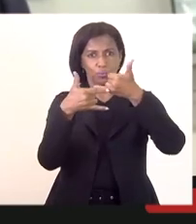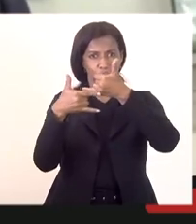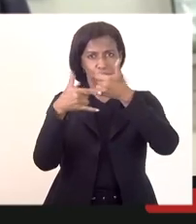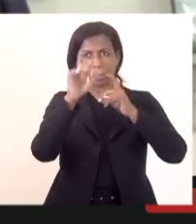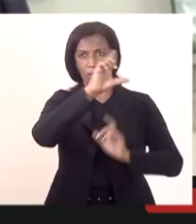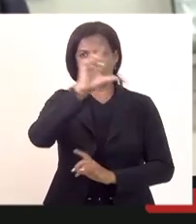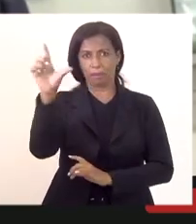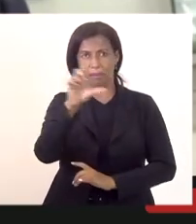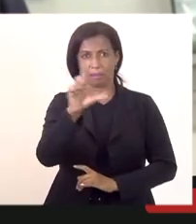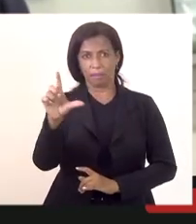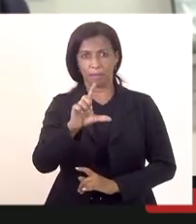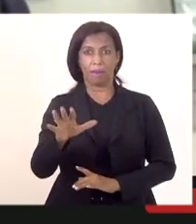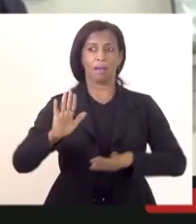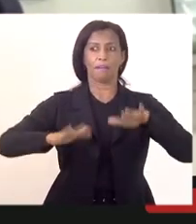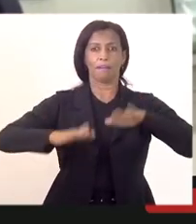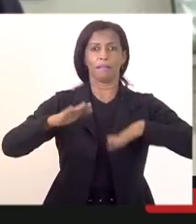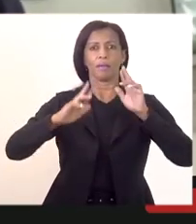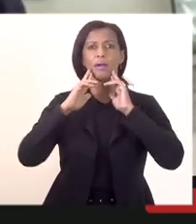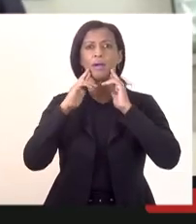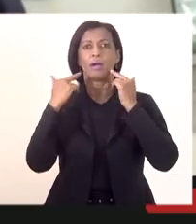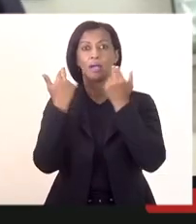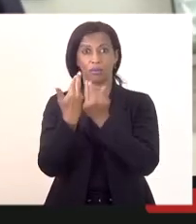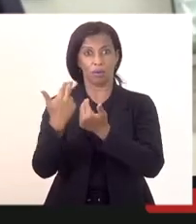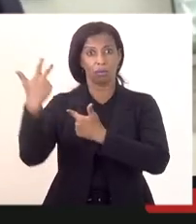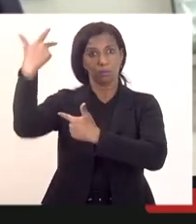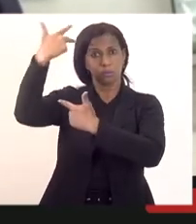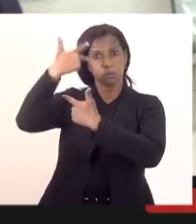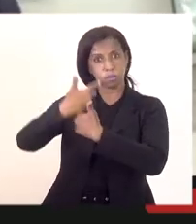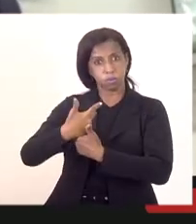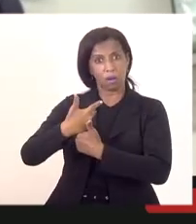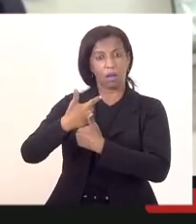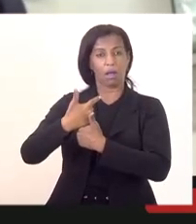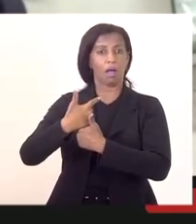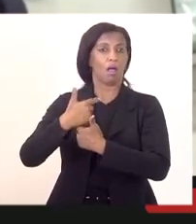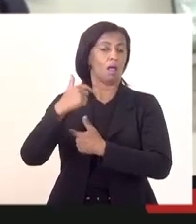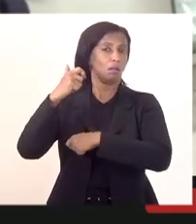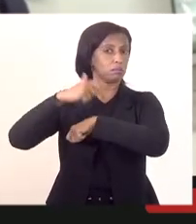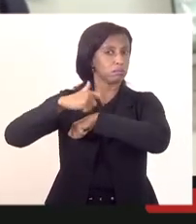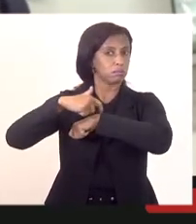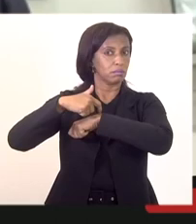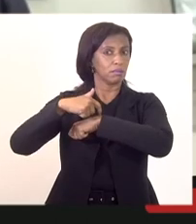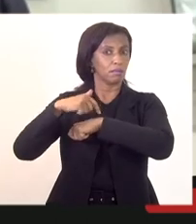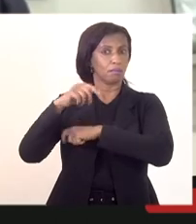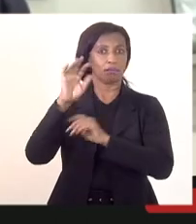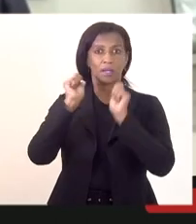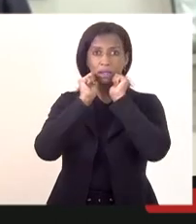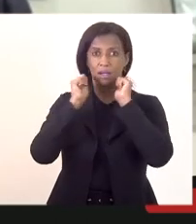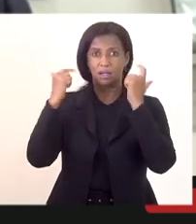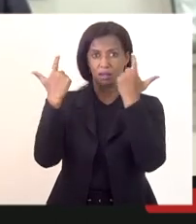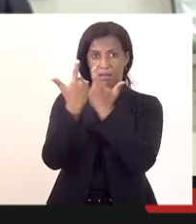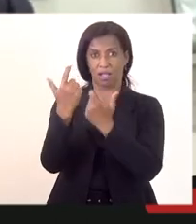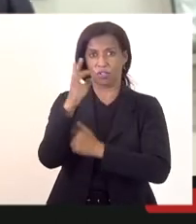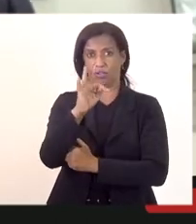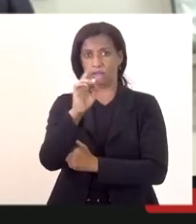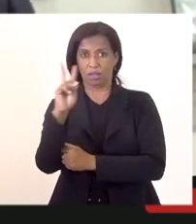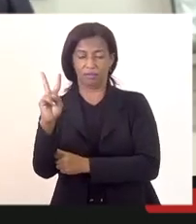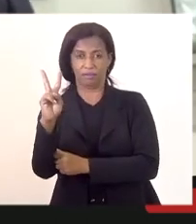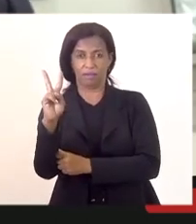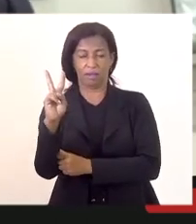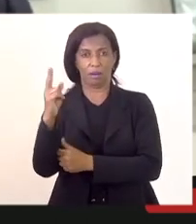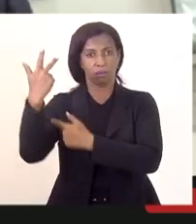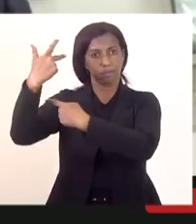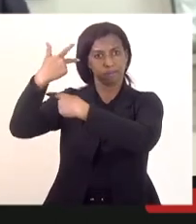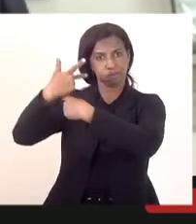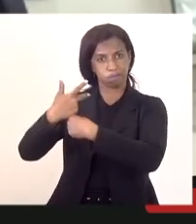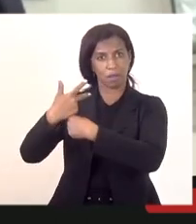a sessão esteja sendo transmitida ao vivo pela TV Alerj. E eu vou conversar aqui com a